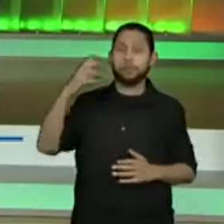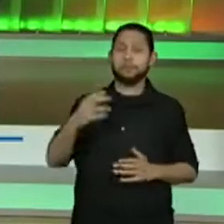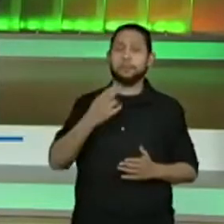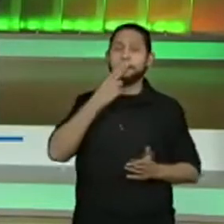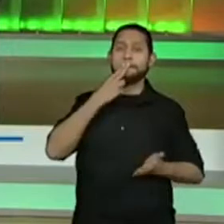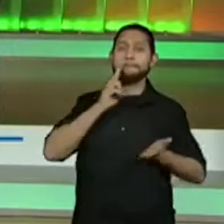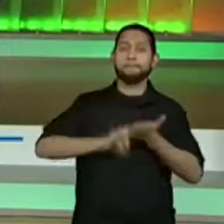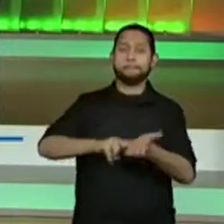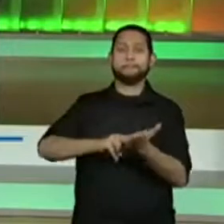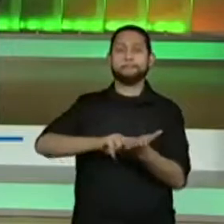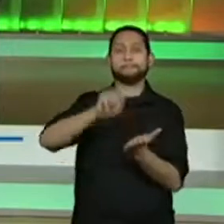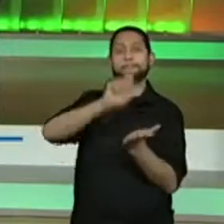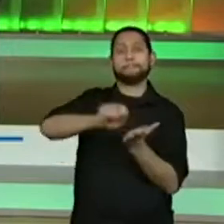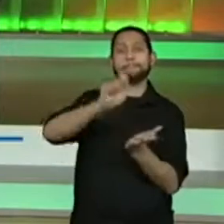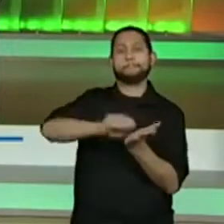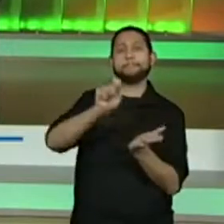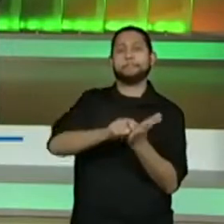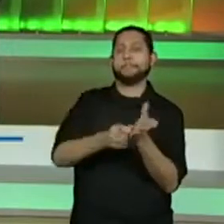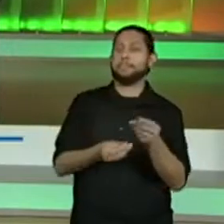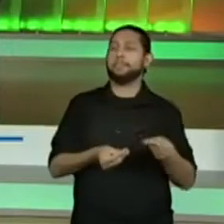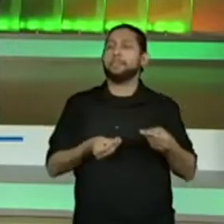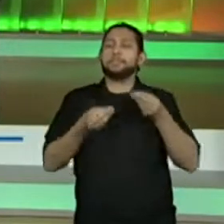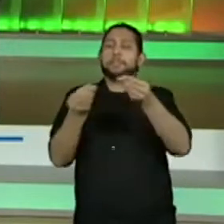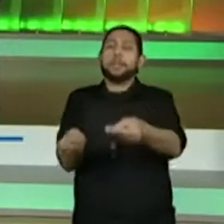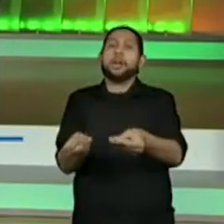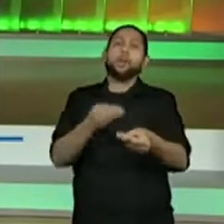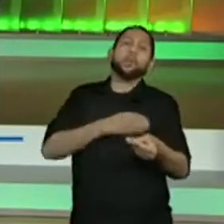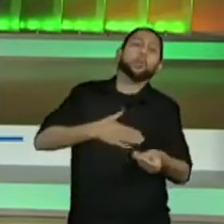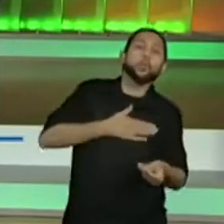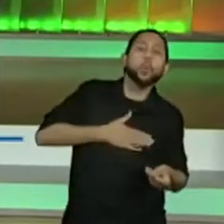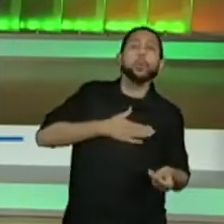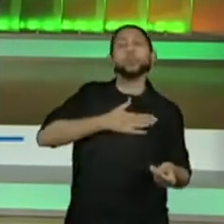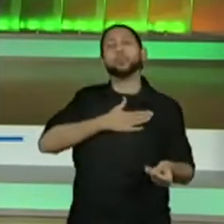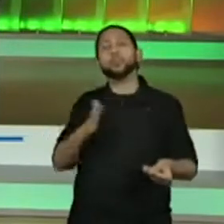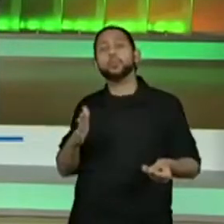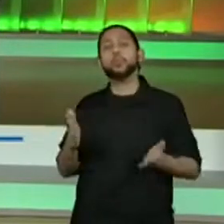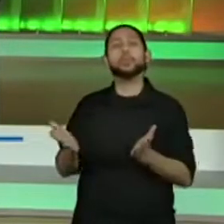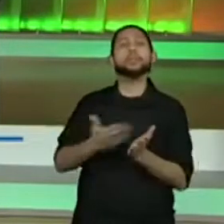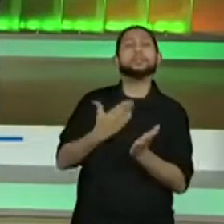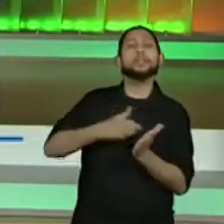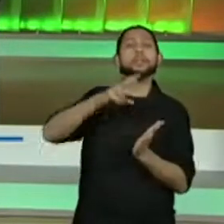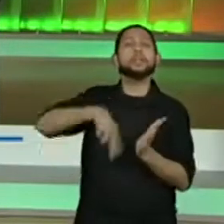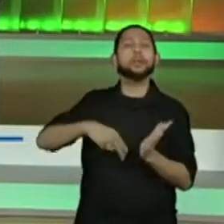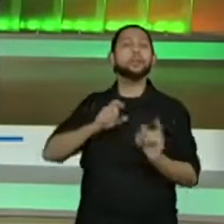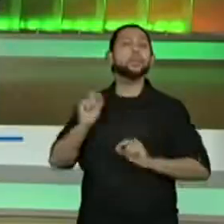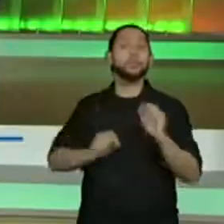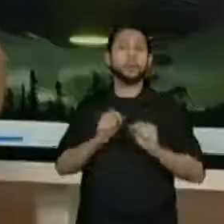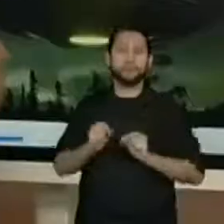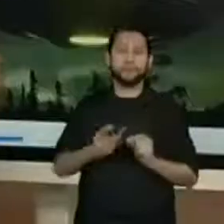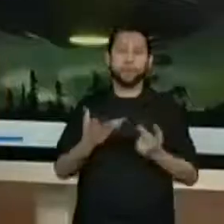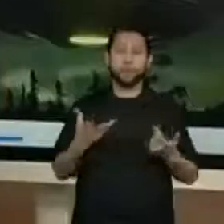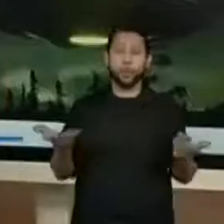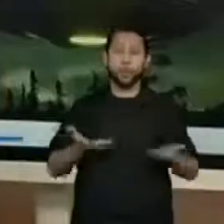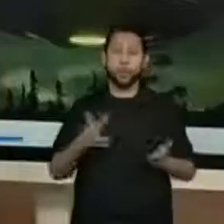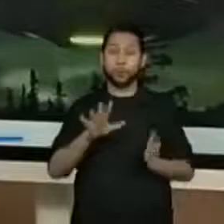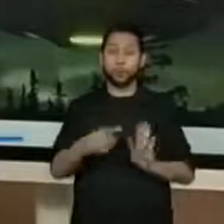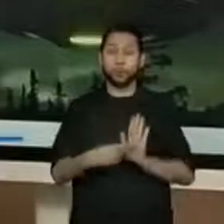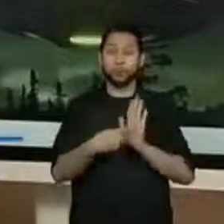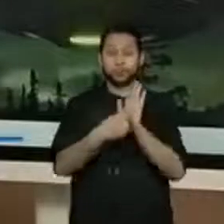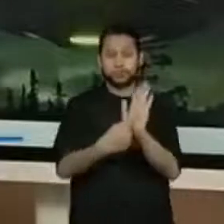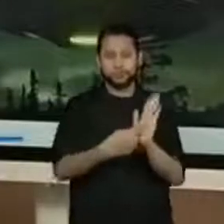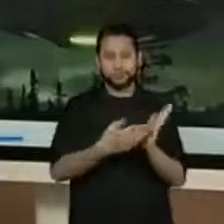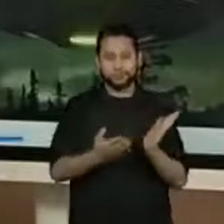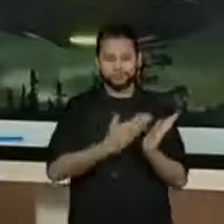carta para a galera da revista. Nós vamos agora para a carta. Mas antes, só respondendo uma